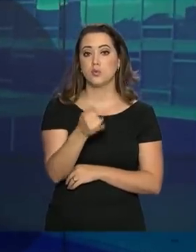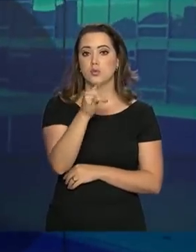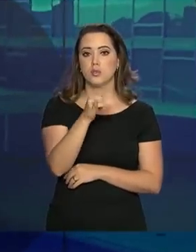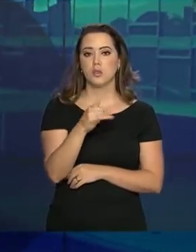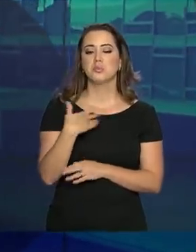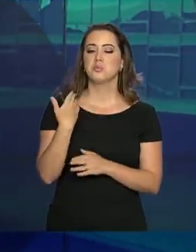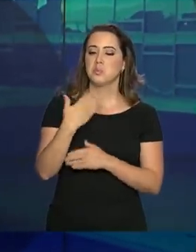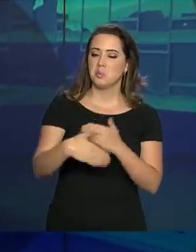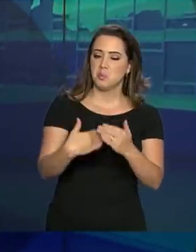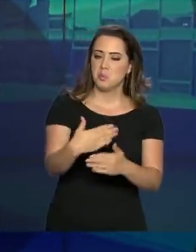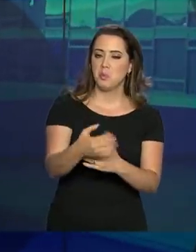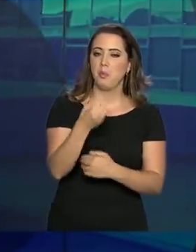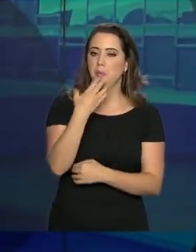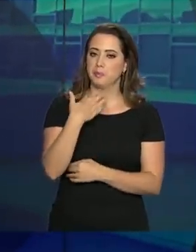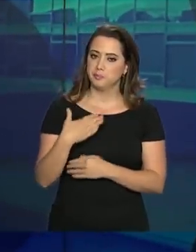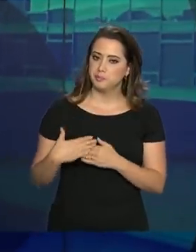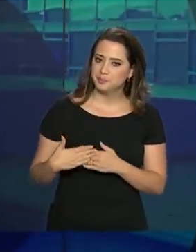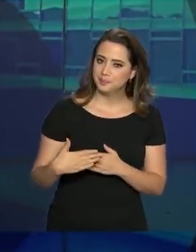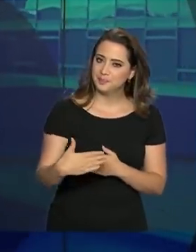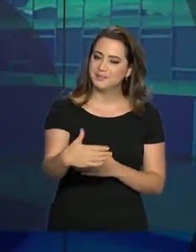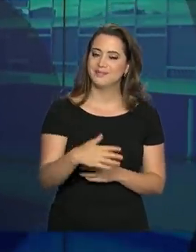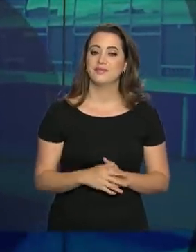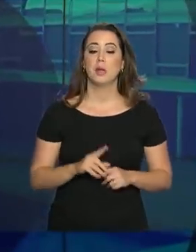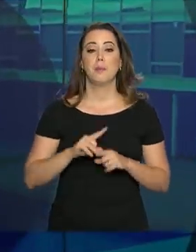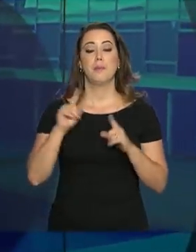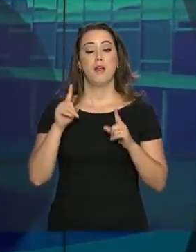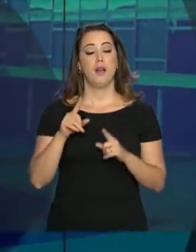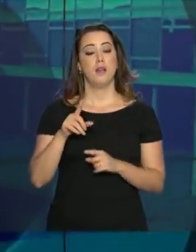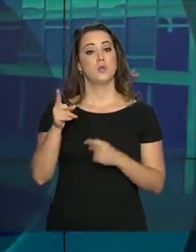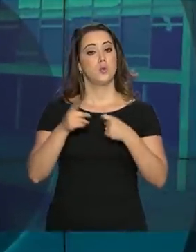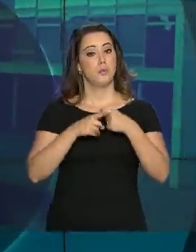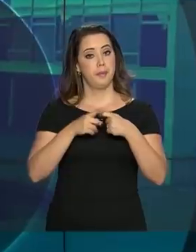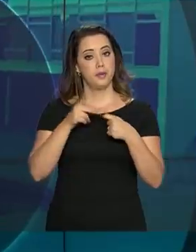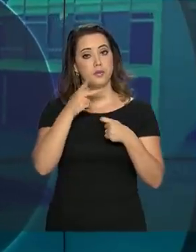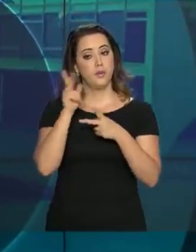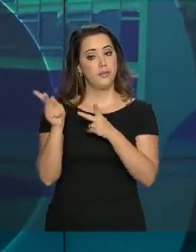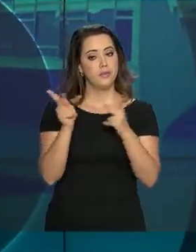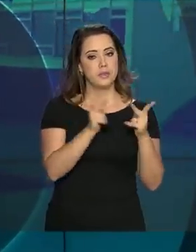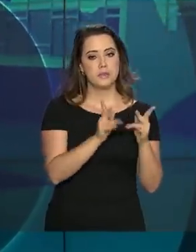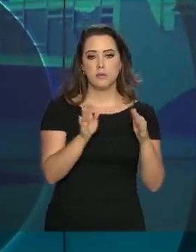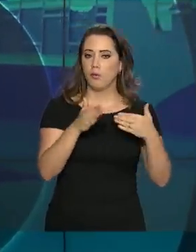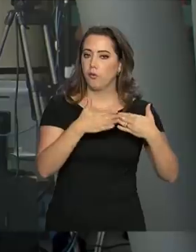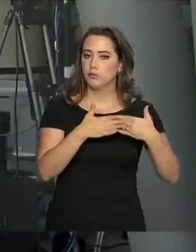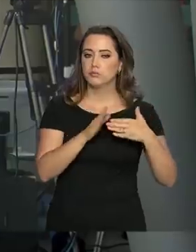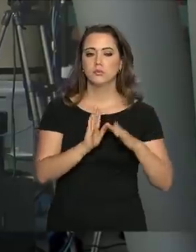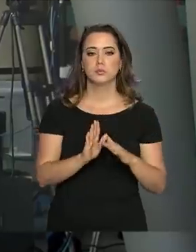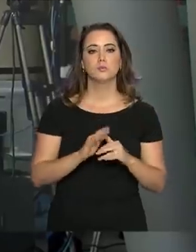mantém boa evolução clínica. Por ordem médica, as visitas continuam restritas.